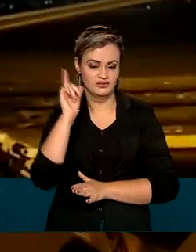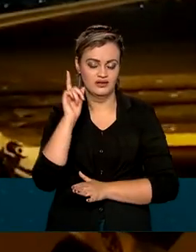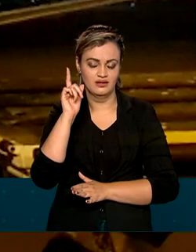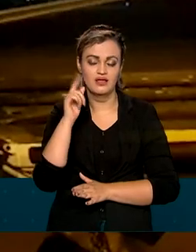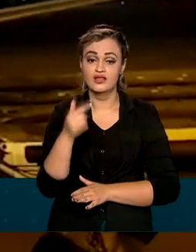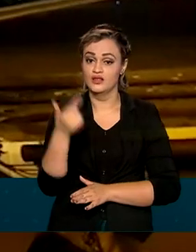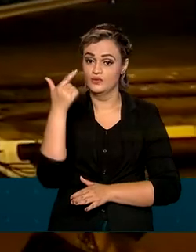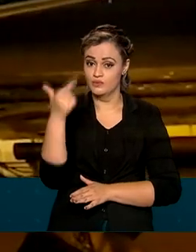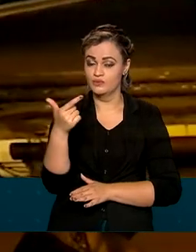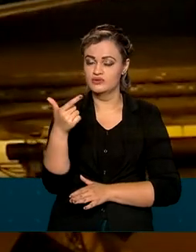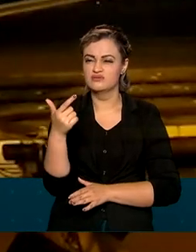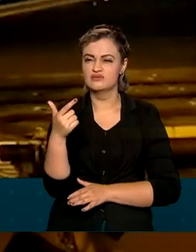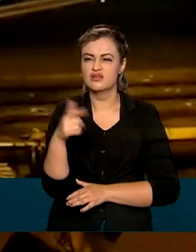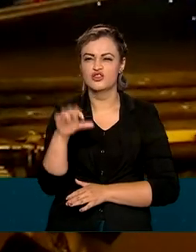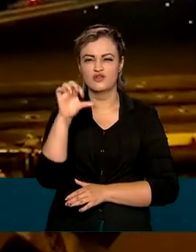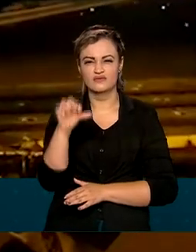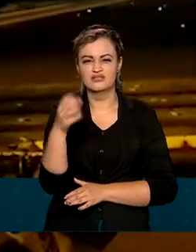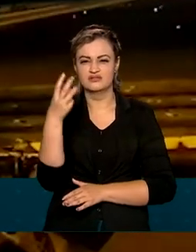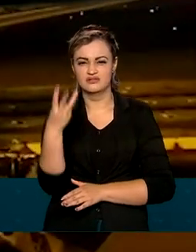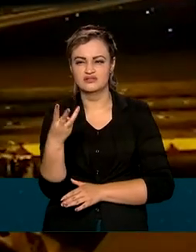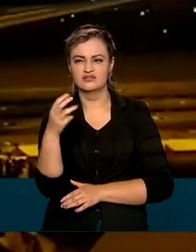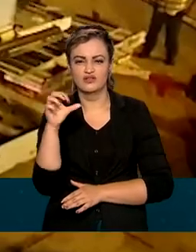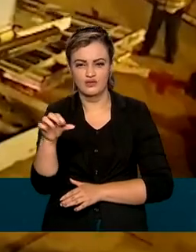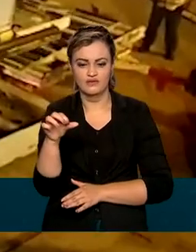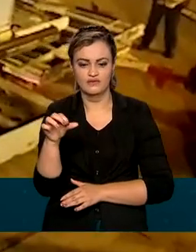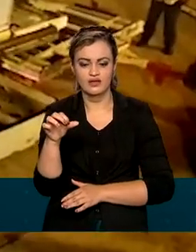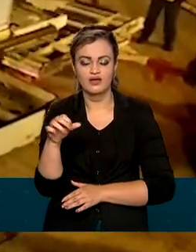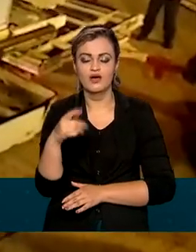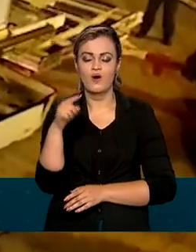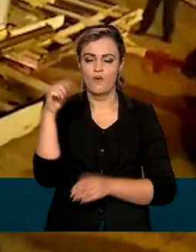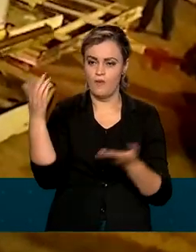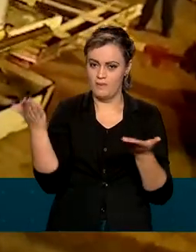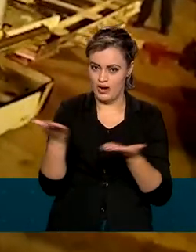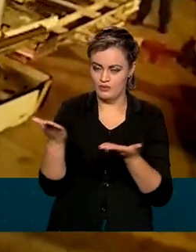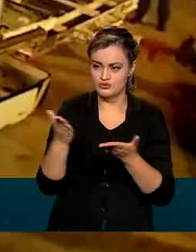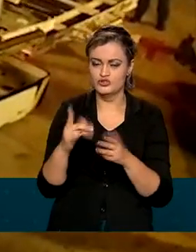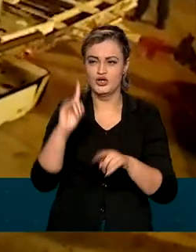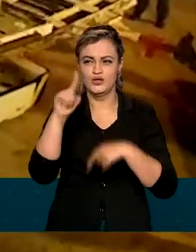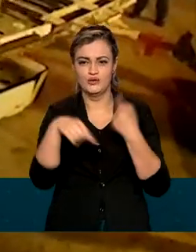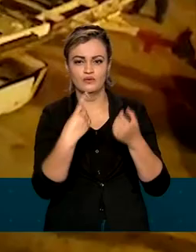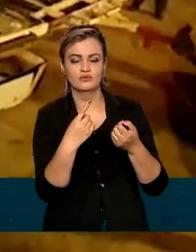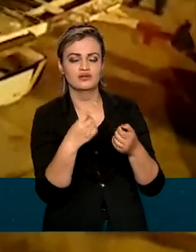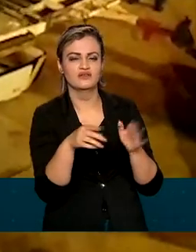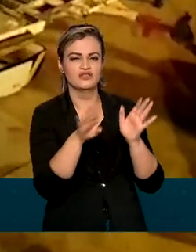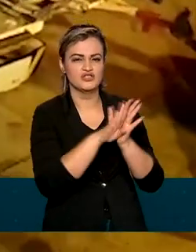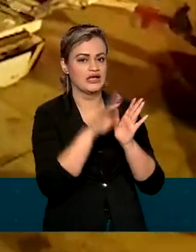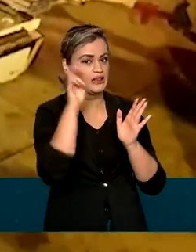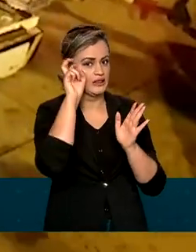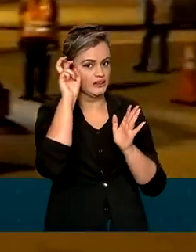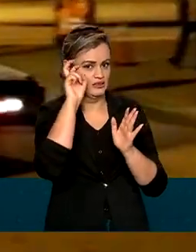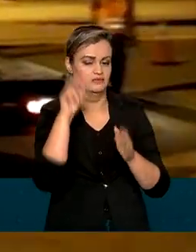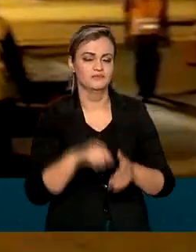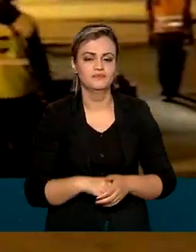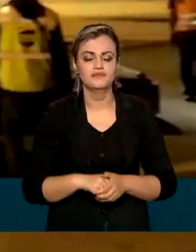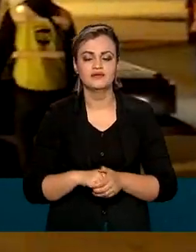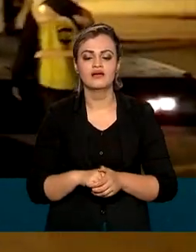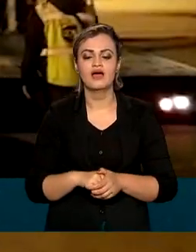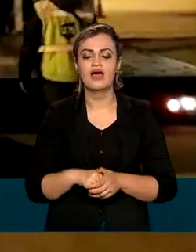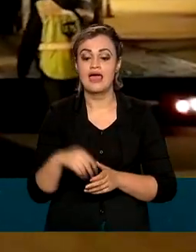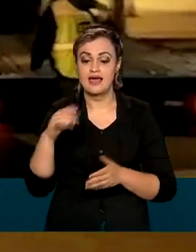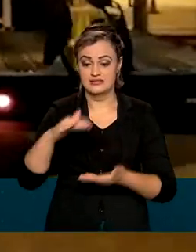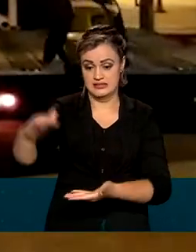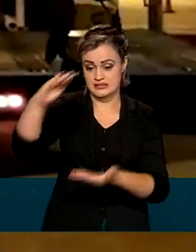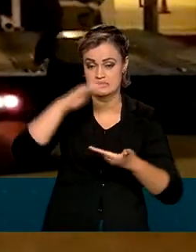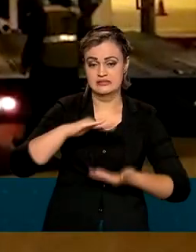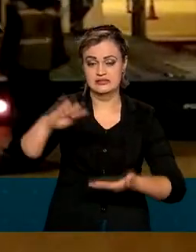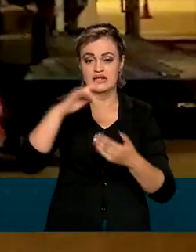remessas de 936 mil doses, uma para hoje e outra para esta quinta-feira. As entregas fazem